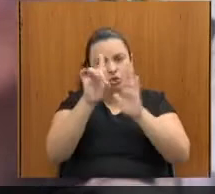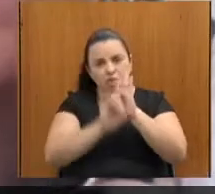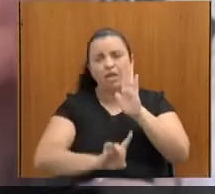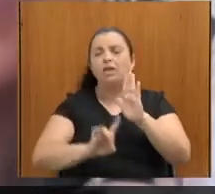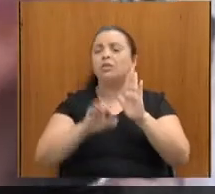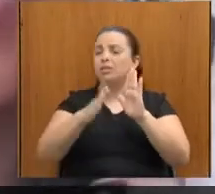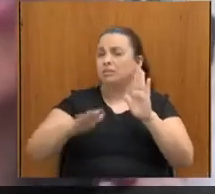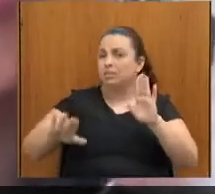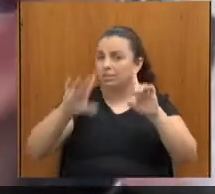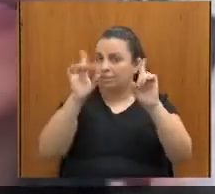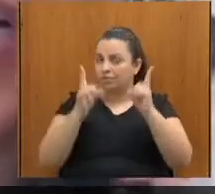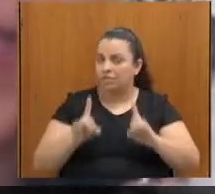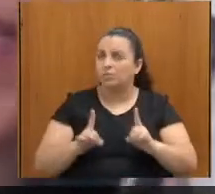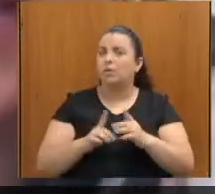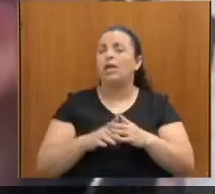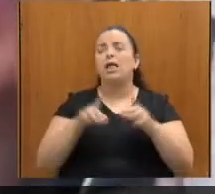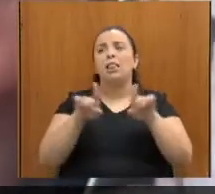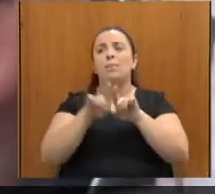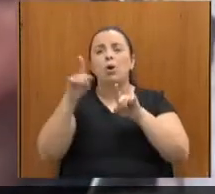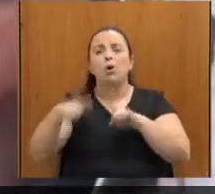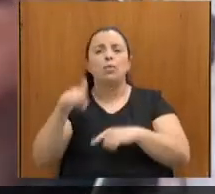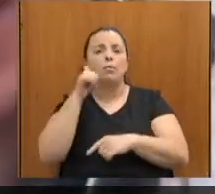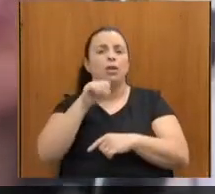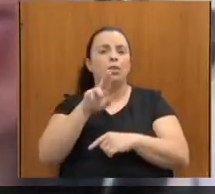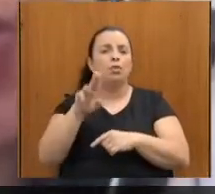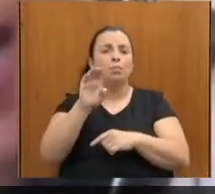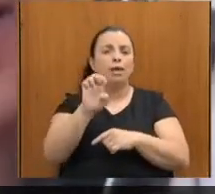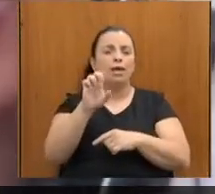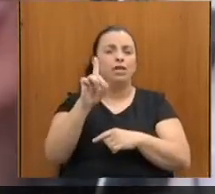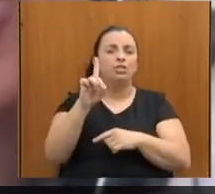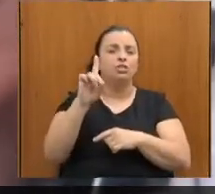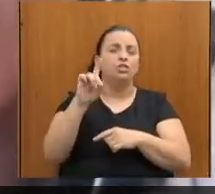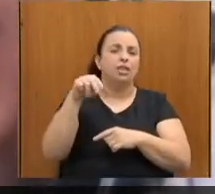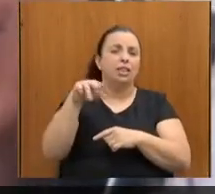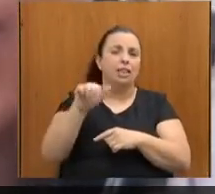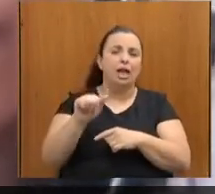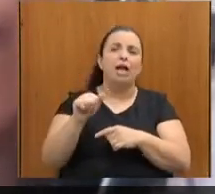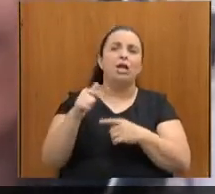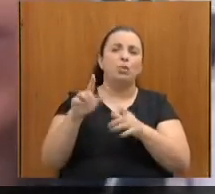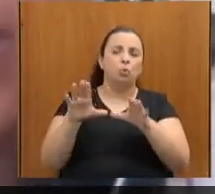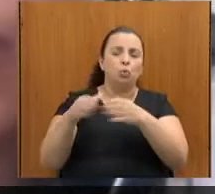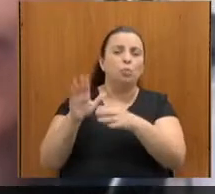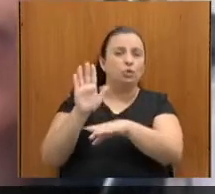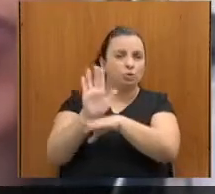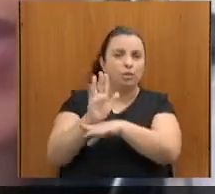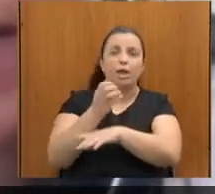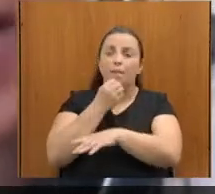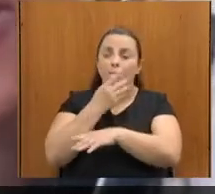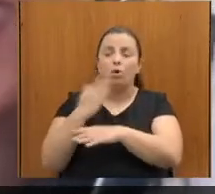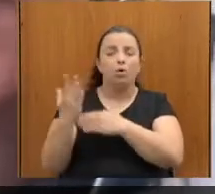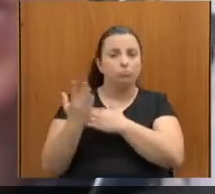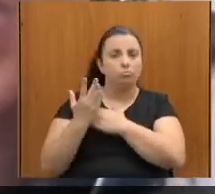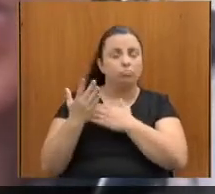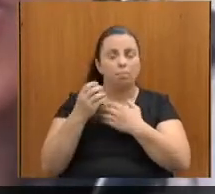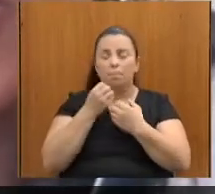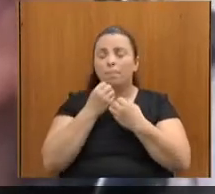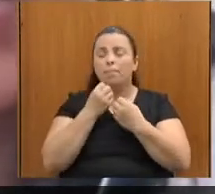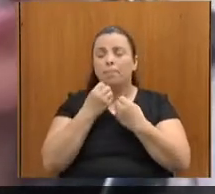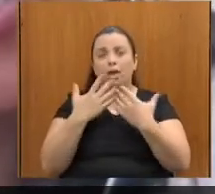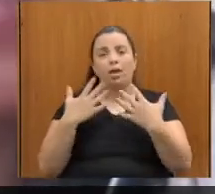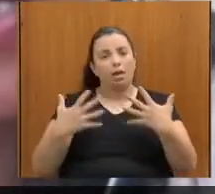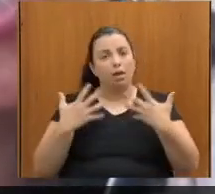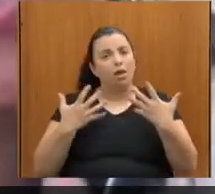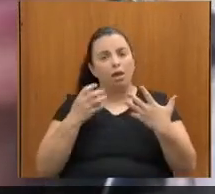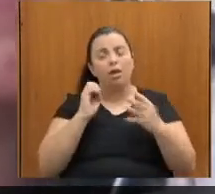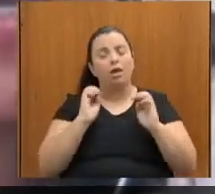Edna, do Ajudar Faz Bem, que também tem procurado e a gente tem buscado desenvolver algumas ações conjuntamente. Estive